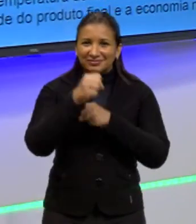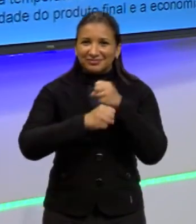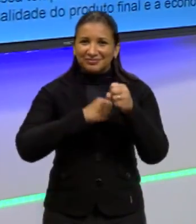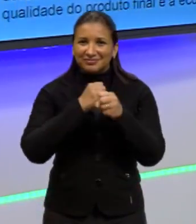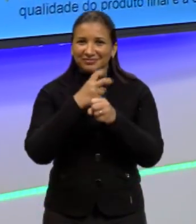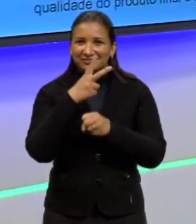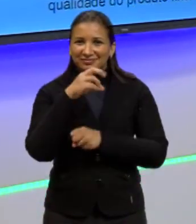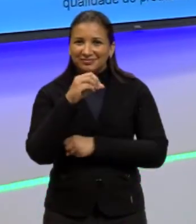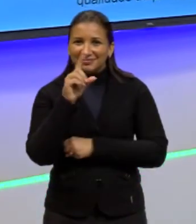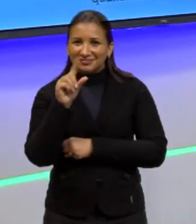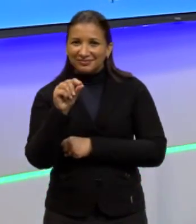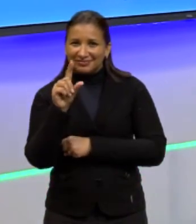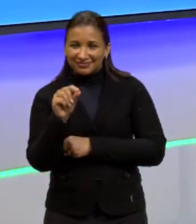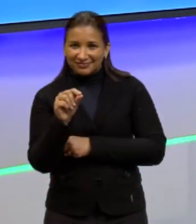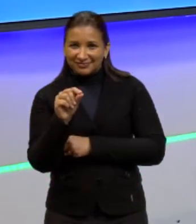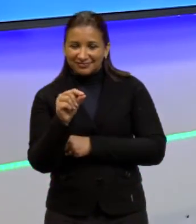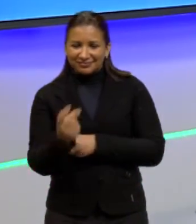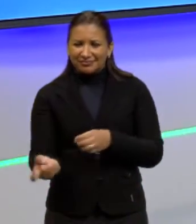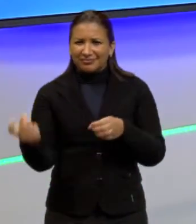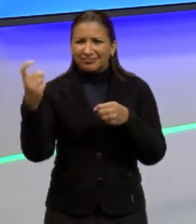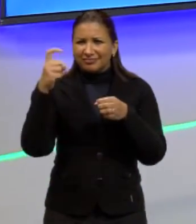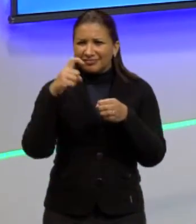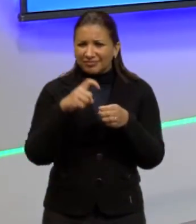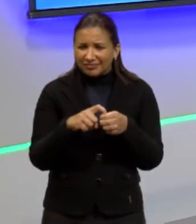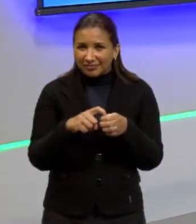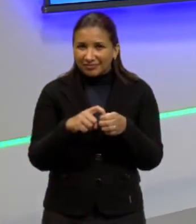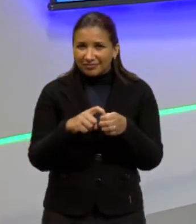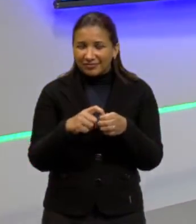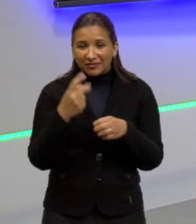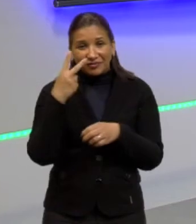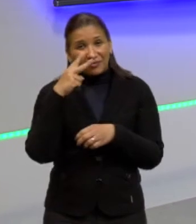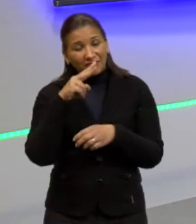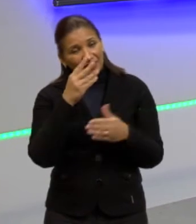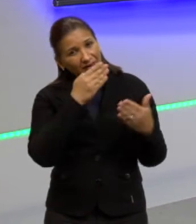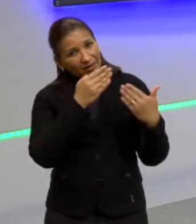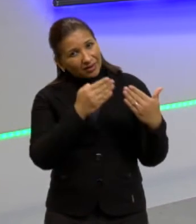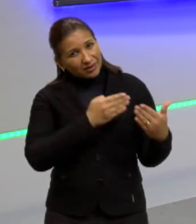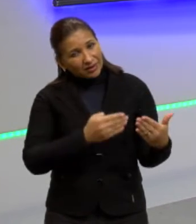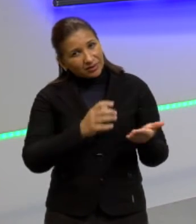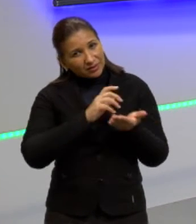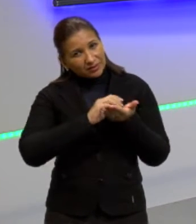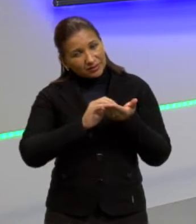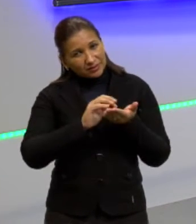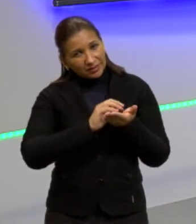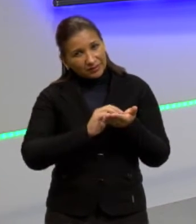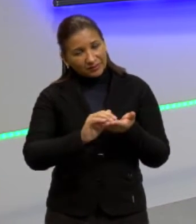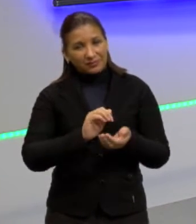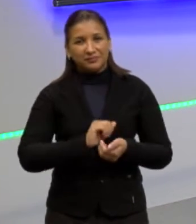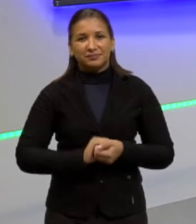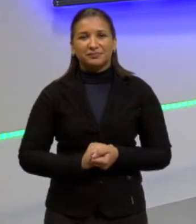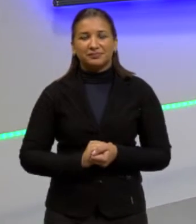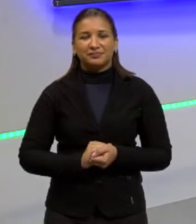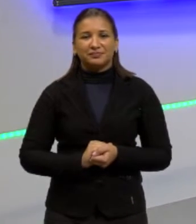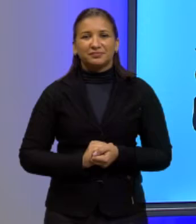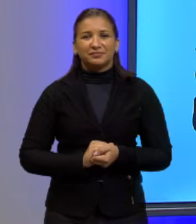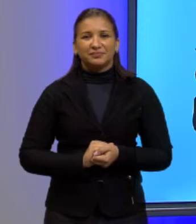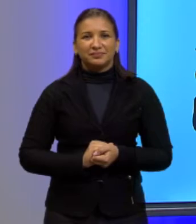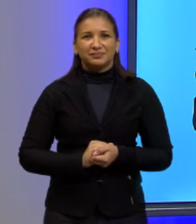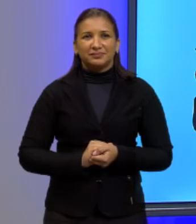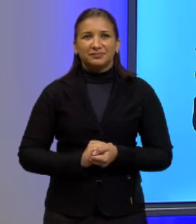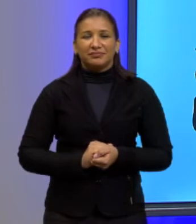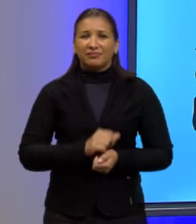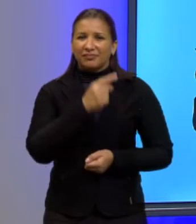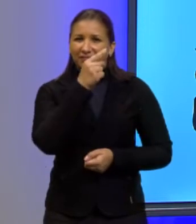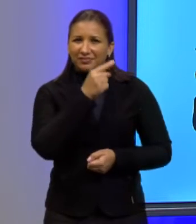Então, vamos retomá-la e vamos ver a análise dos cálculos dessa questão. Então, nessa